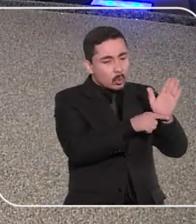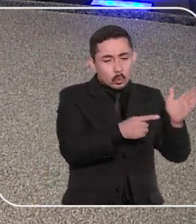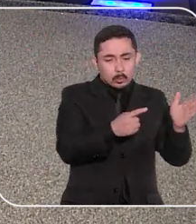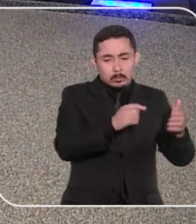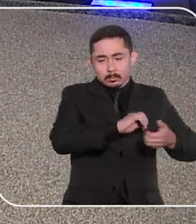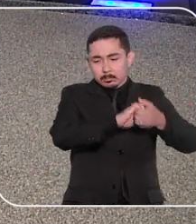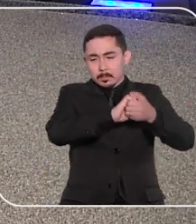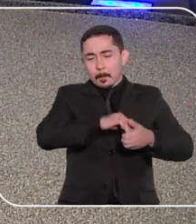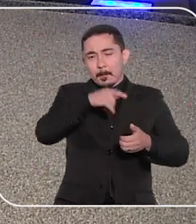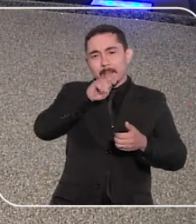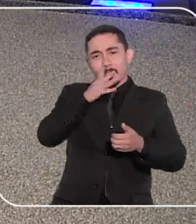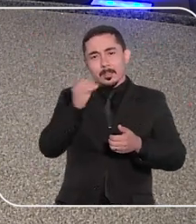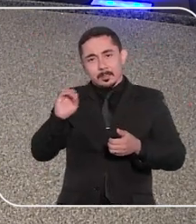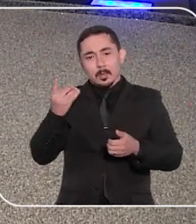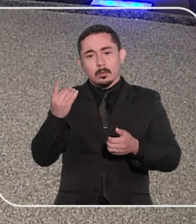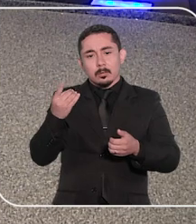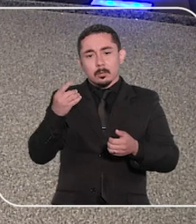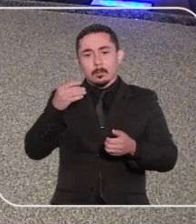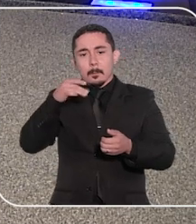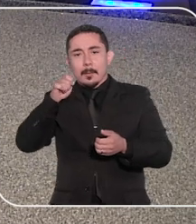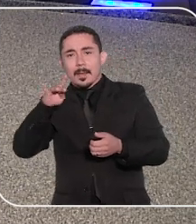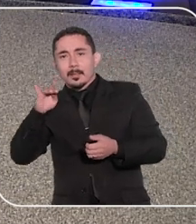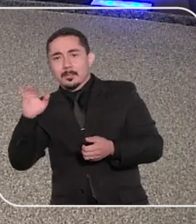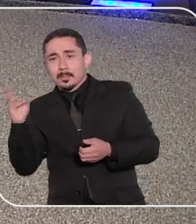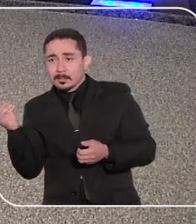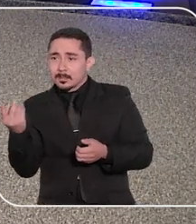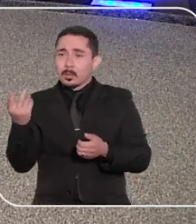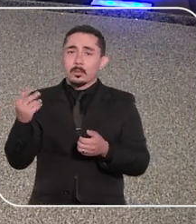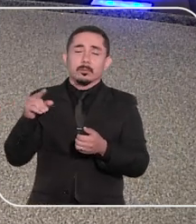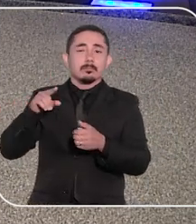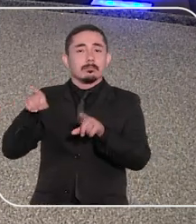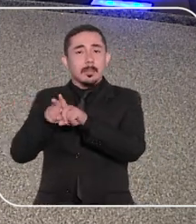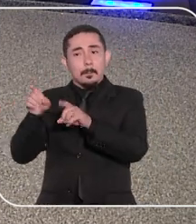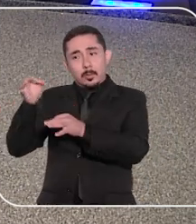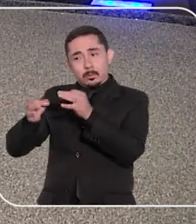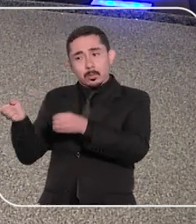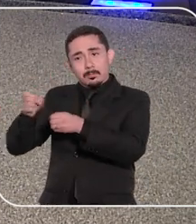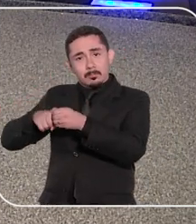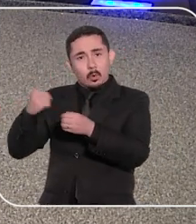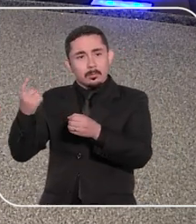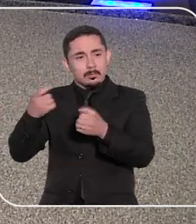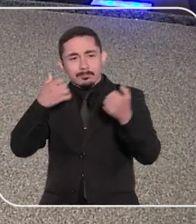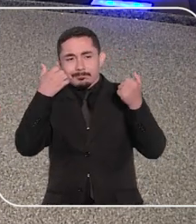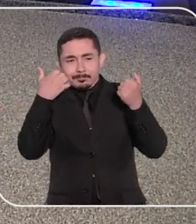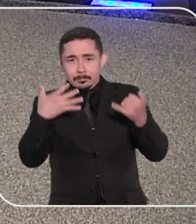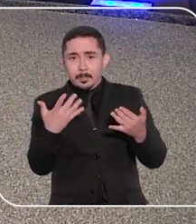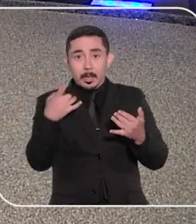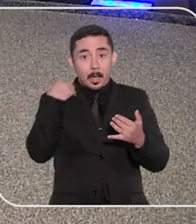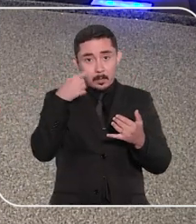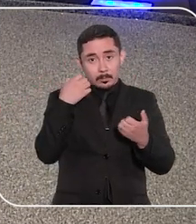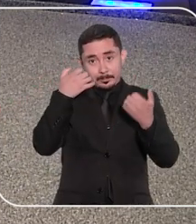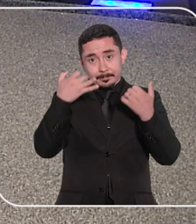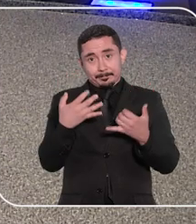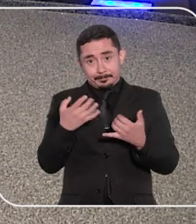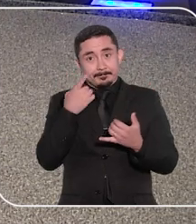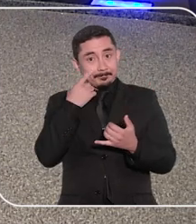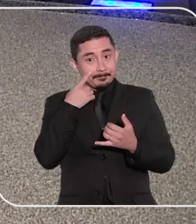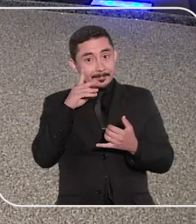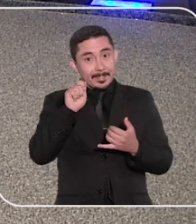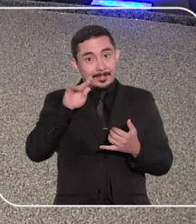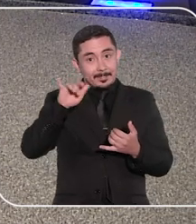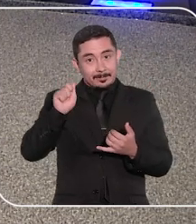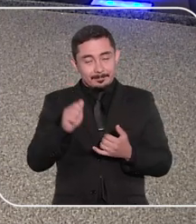mediação, a conciliação e a justiça restaurativa, vamos ouvir a explicação da advogada e mediadora de